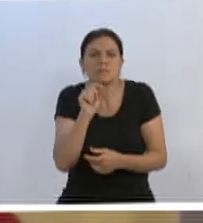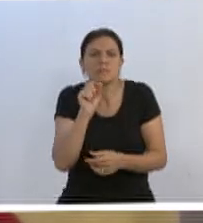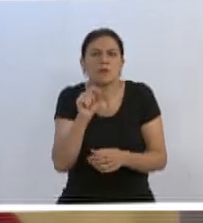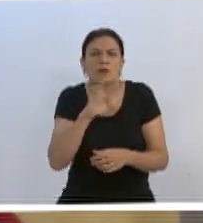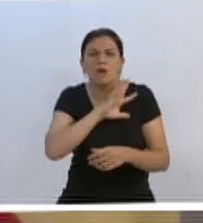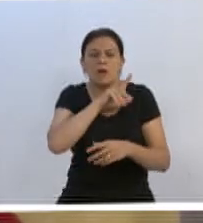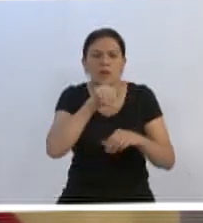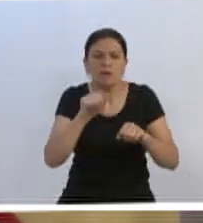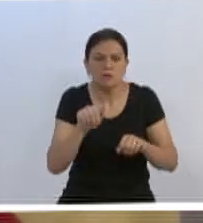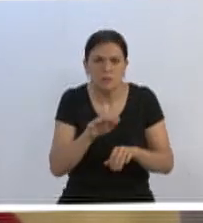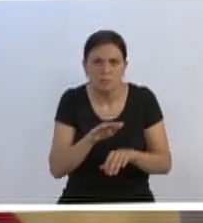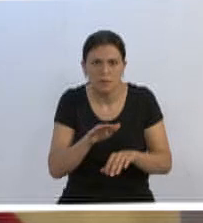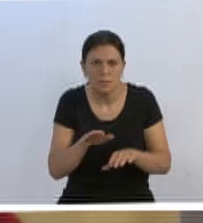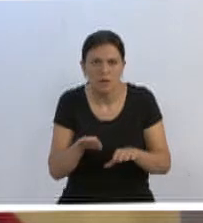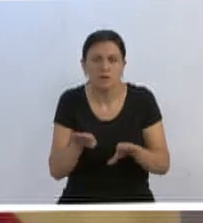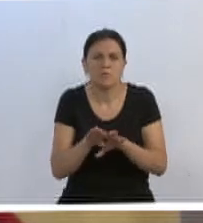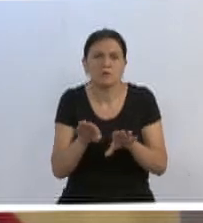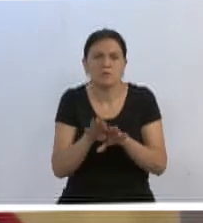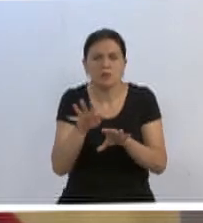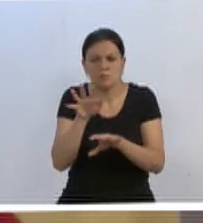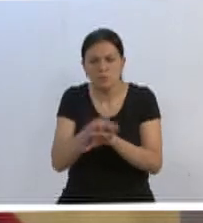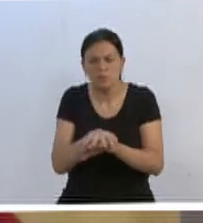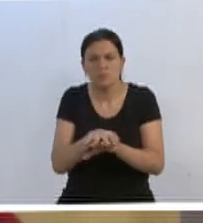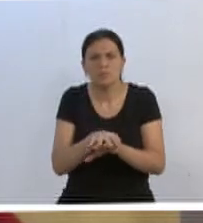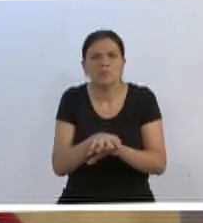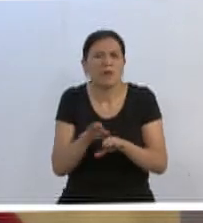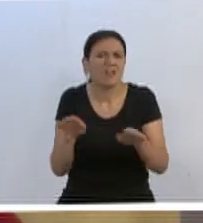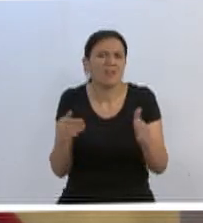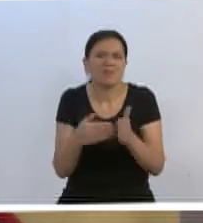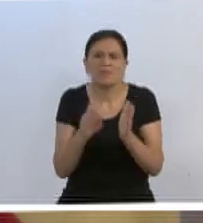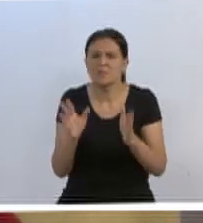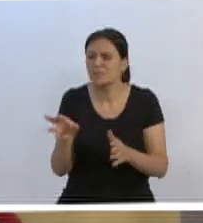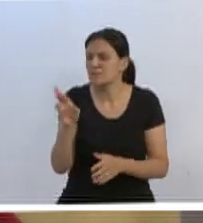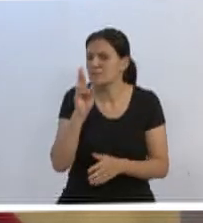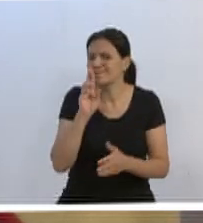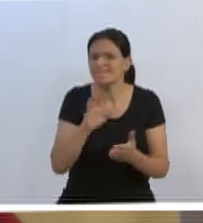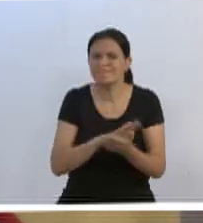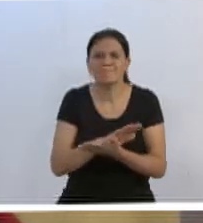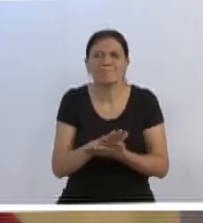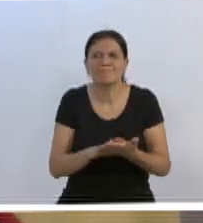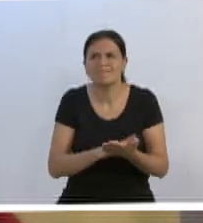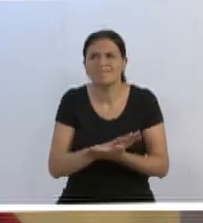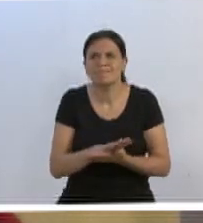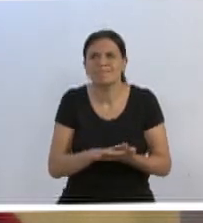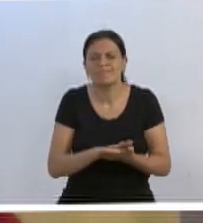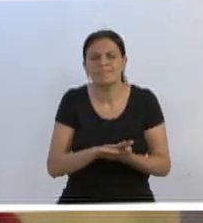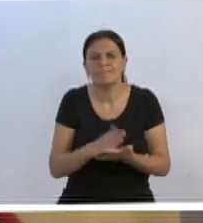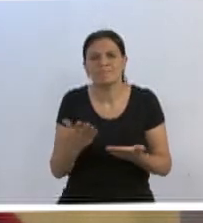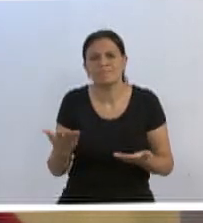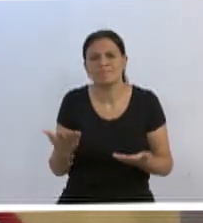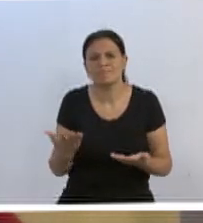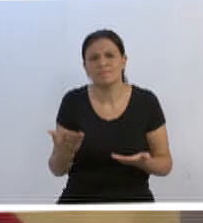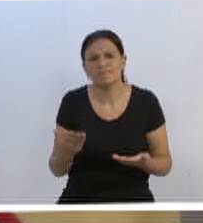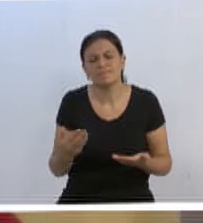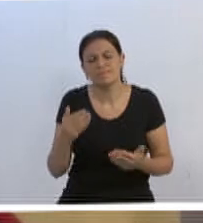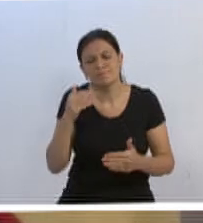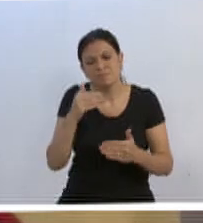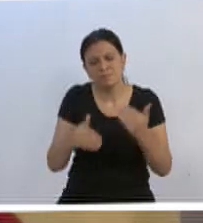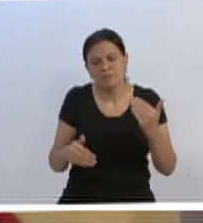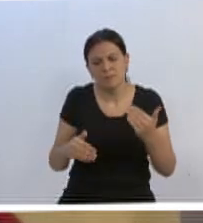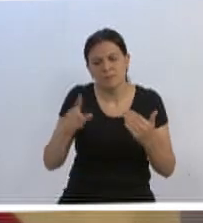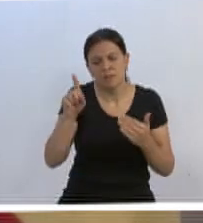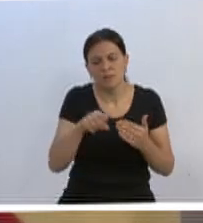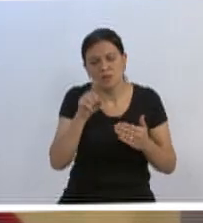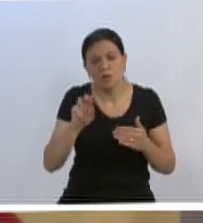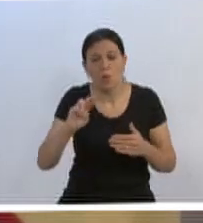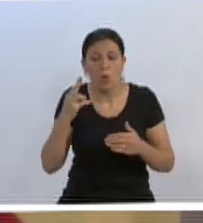os animais. Até agora nós não tivemos uma resposta no contato que procuramos do Executivo pela sanção ou pelo veto. Eu espero,